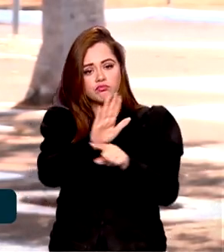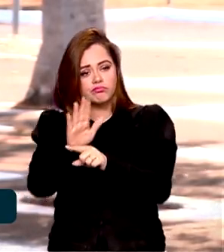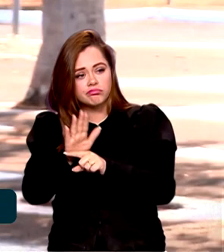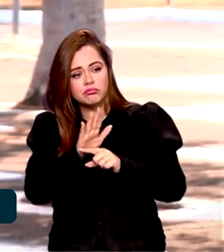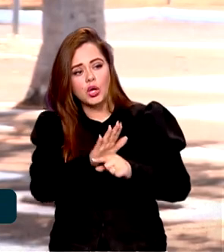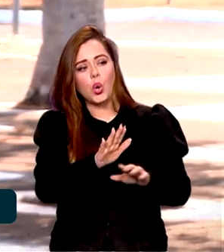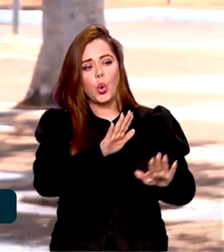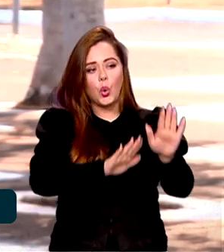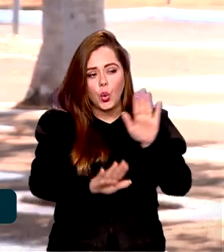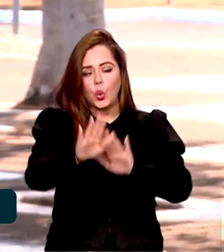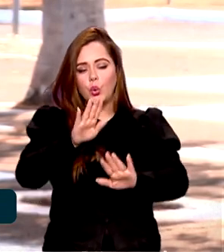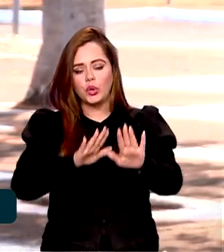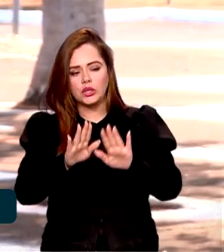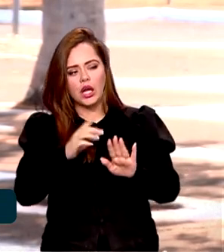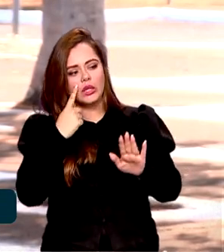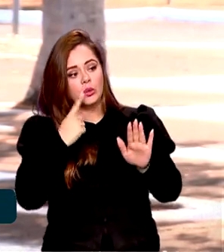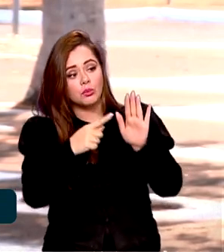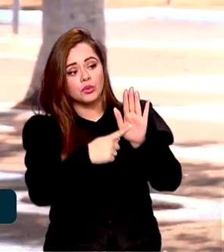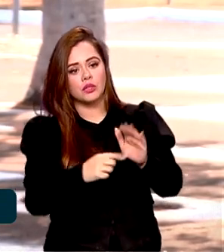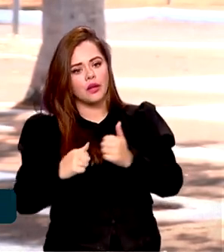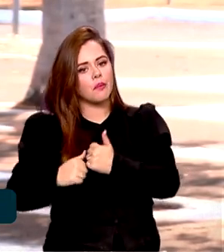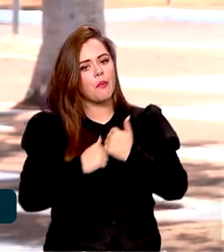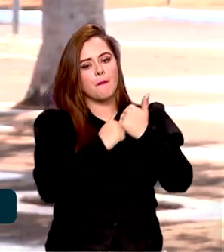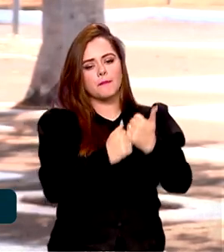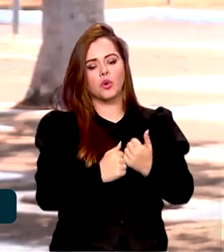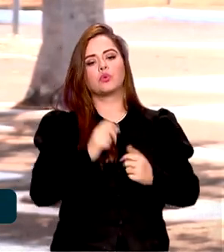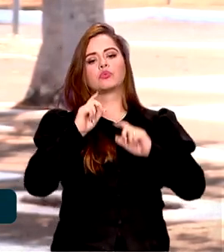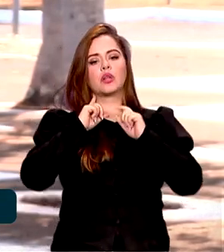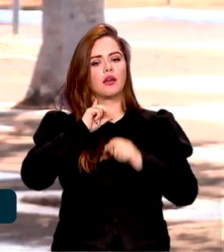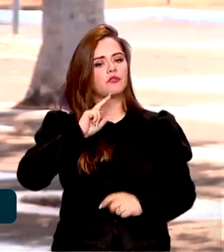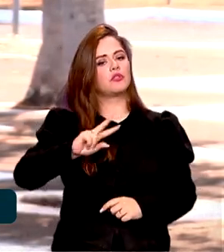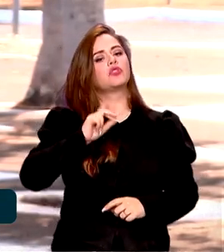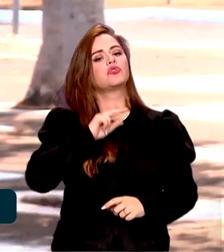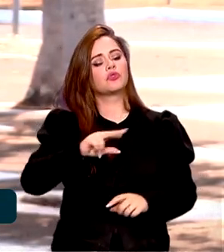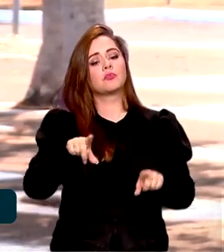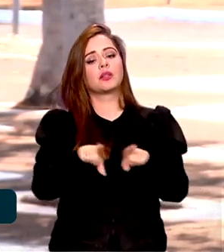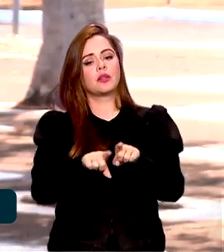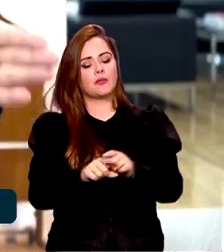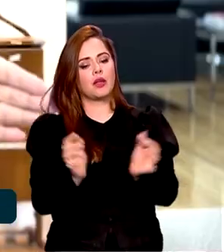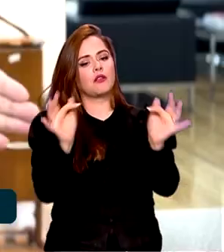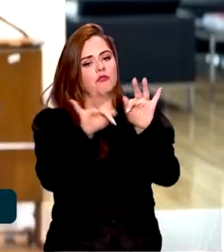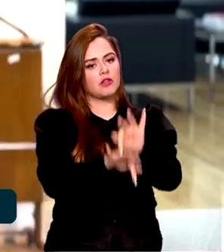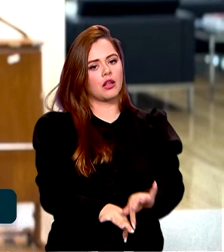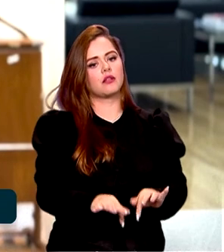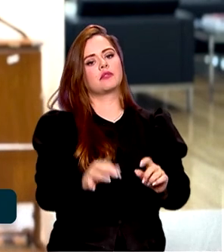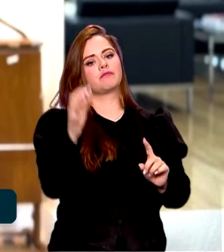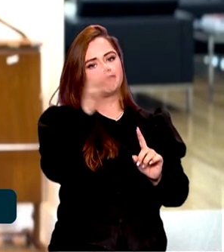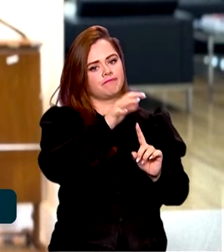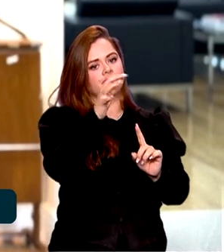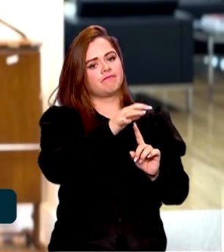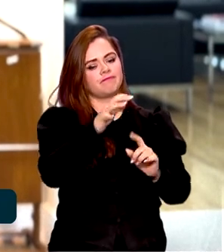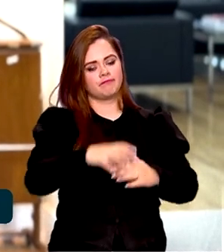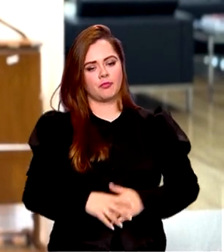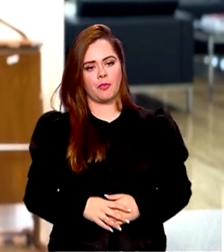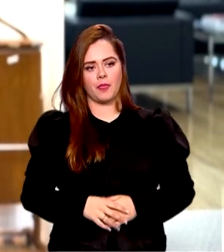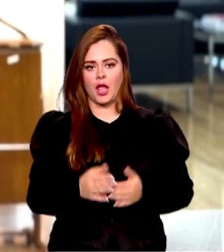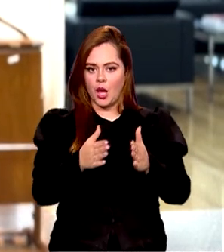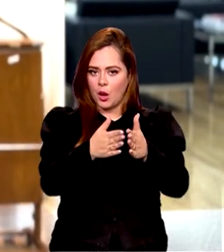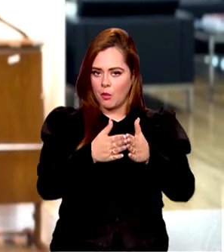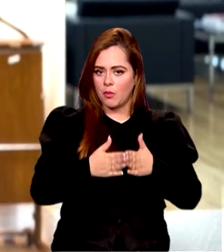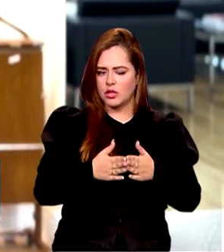identificar e apoiar as vítimas, além de acabar com a impunidade. Peço que possam conversar,